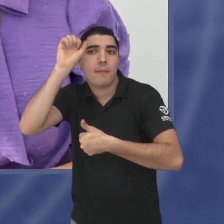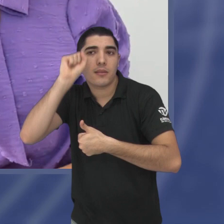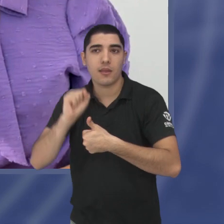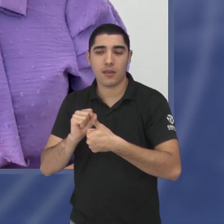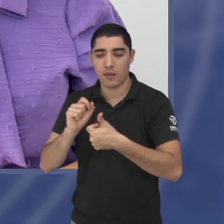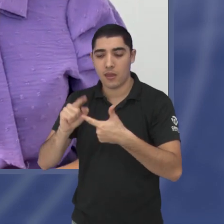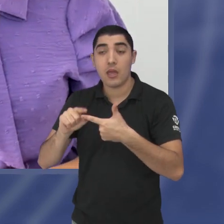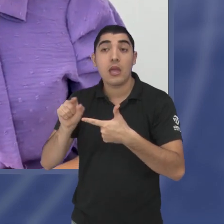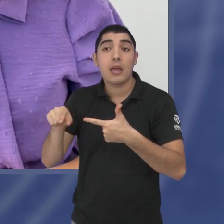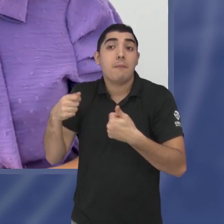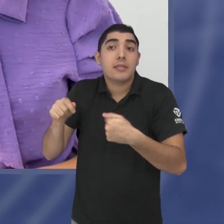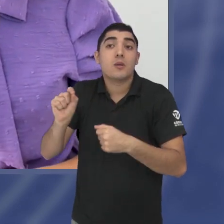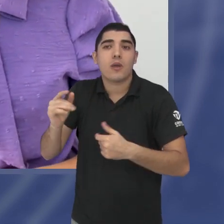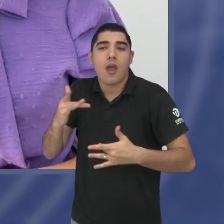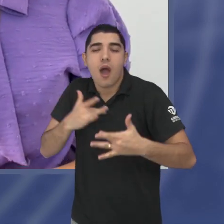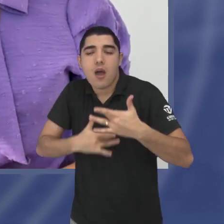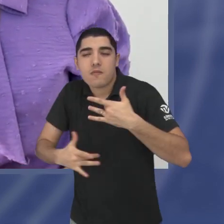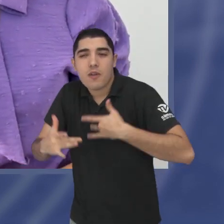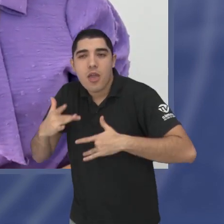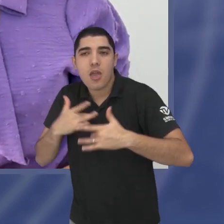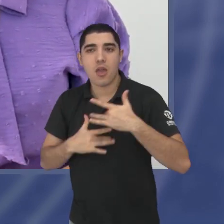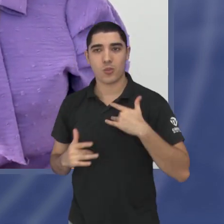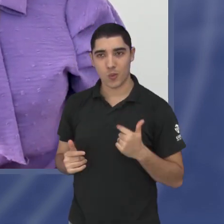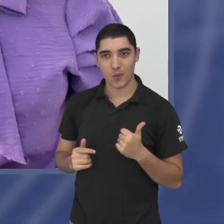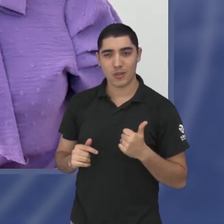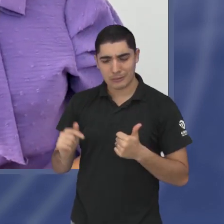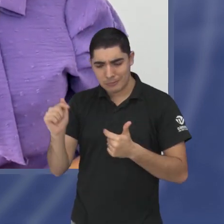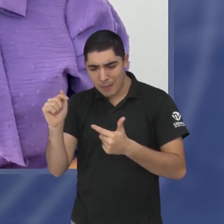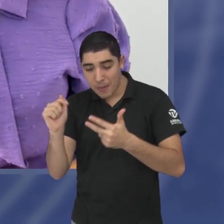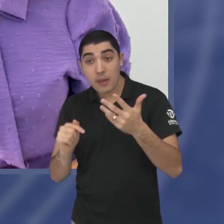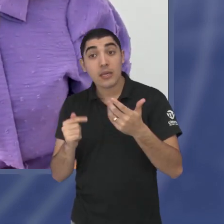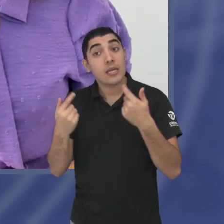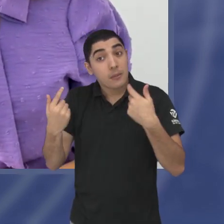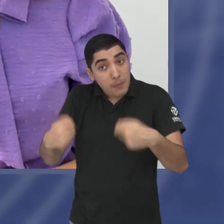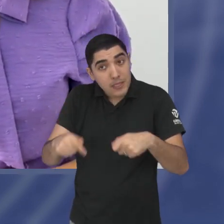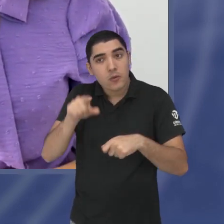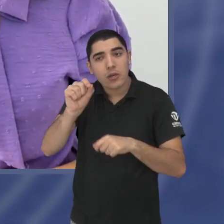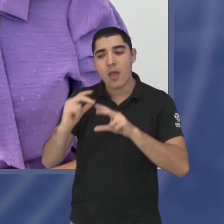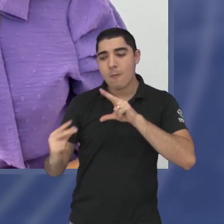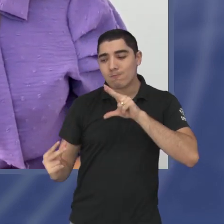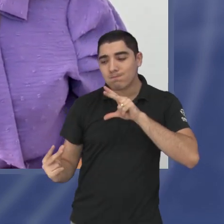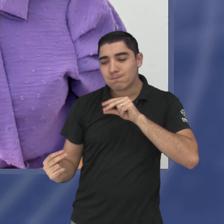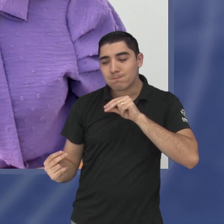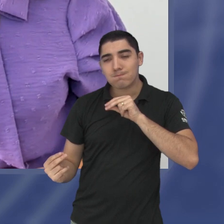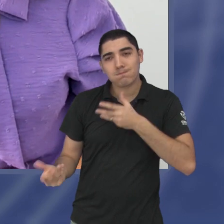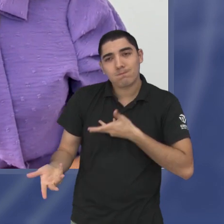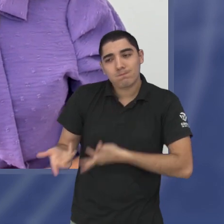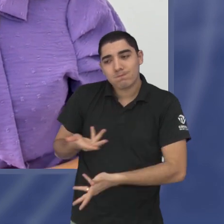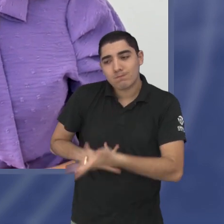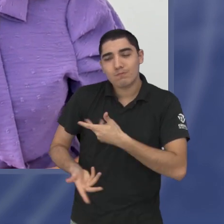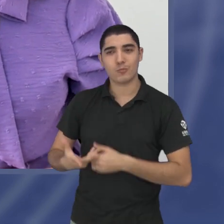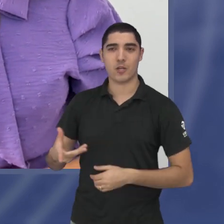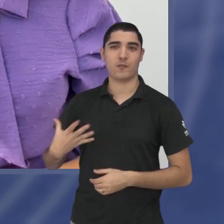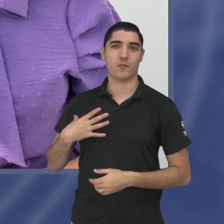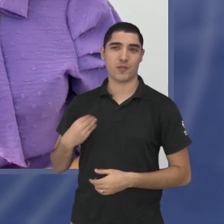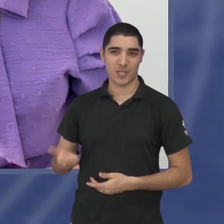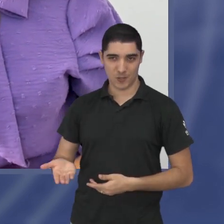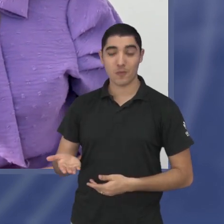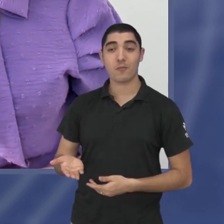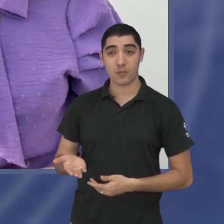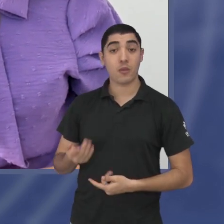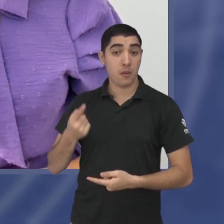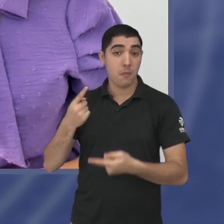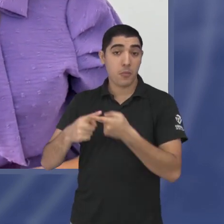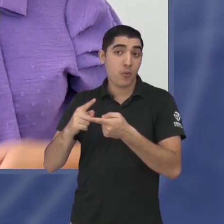quanto de afeto aprenda a dialogar com as crianças com os filhos porque